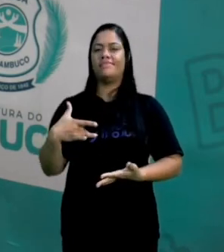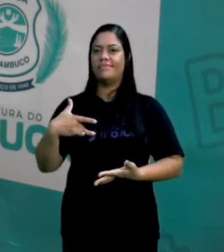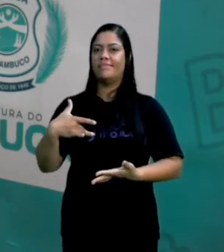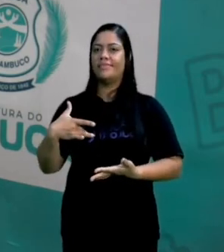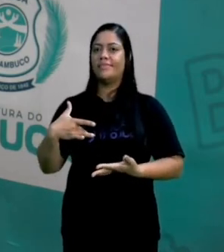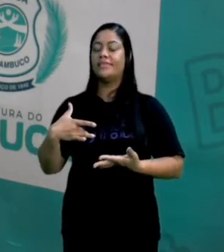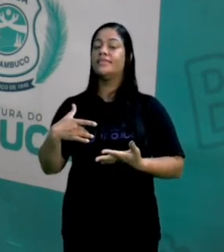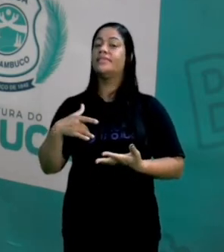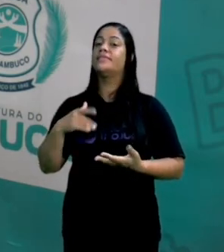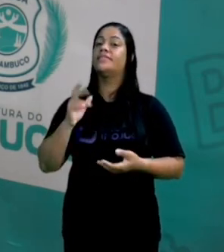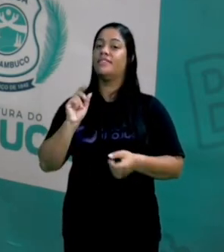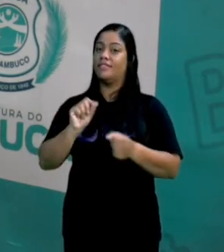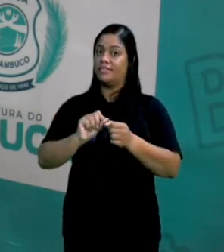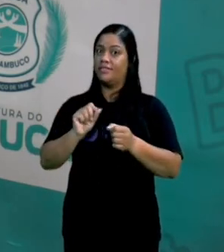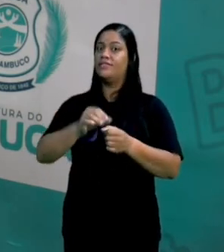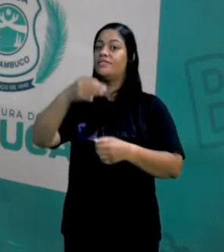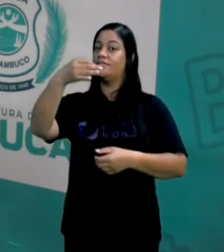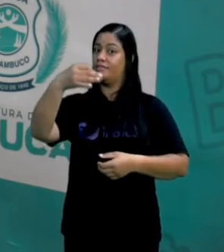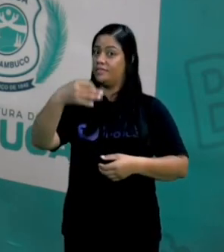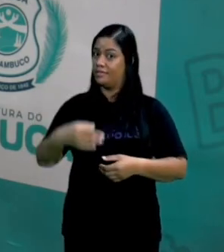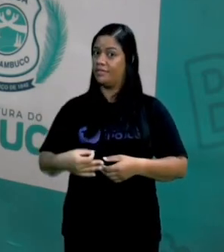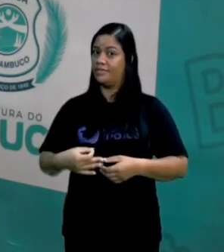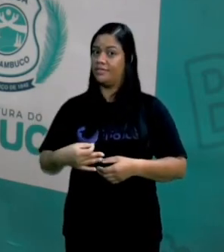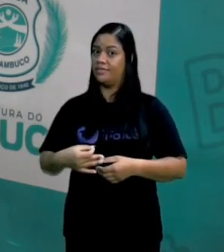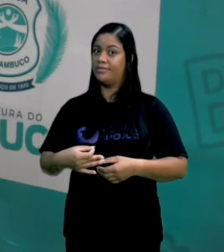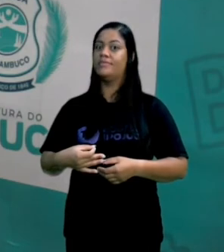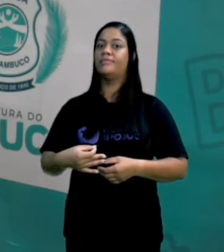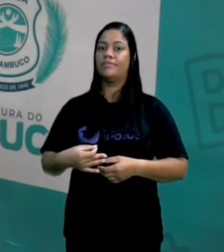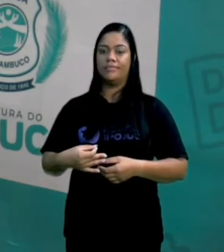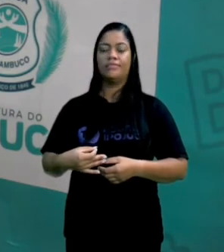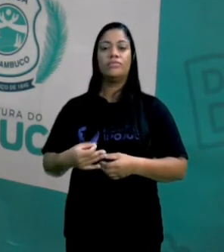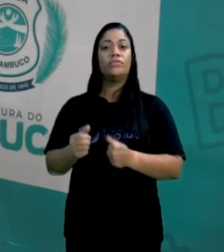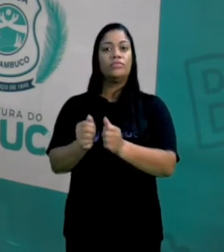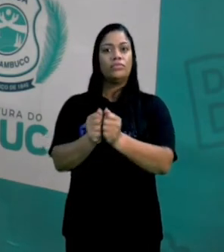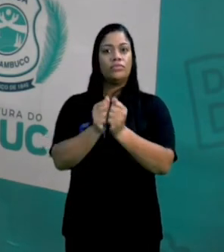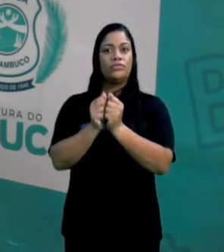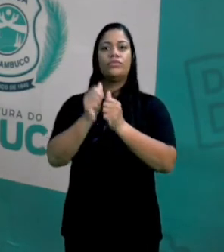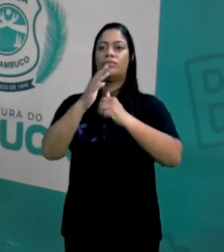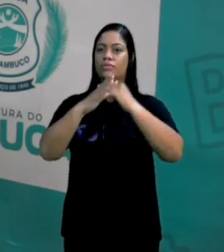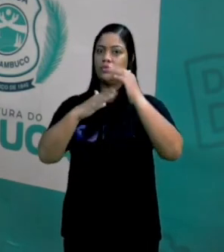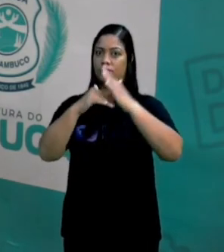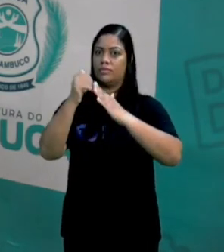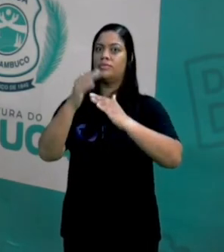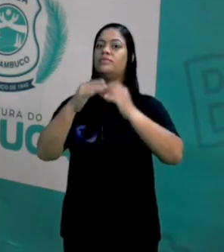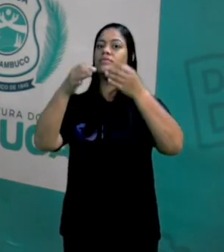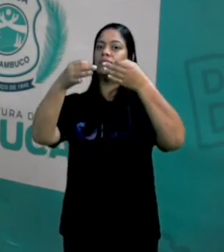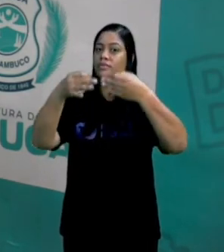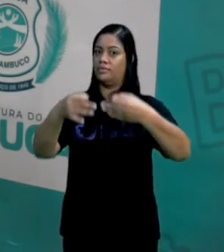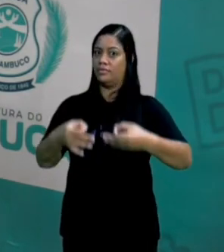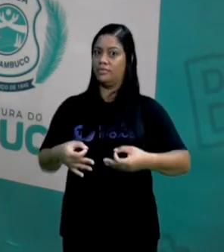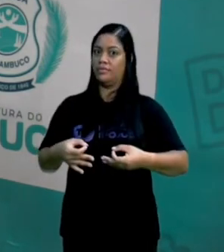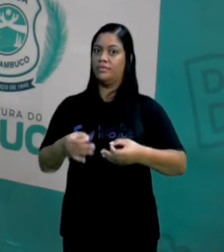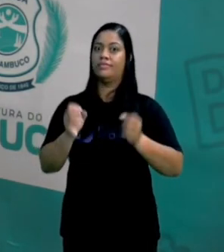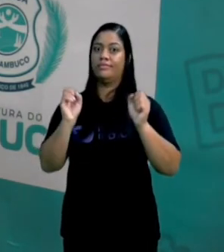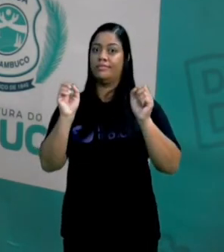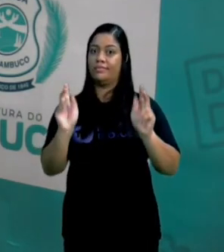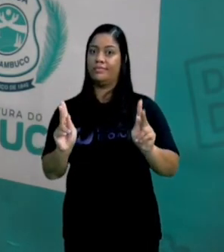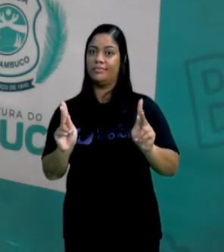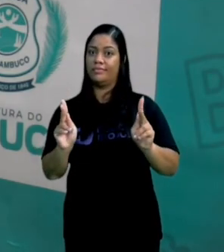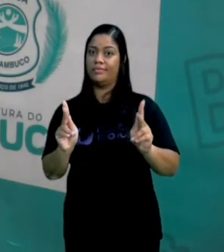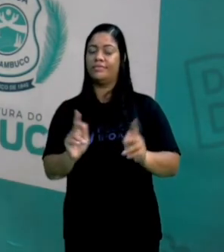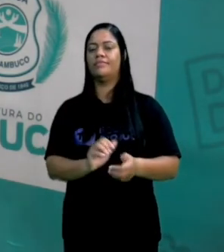mas sendo feito da forma correta e acompanhado pelos profissionais corretos. Tá ok?